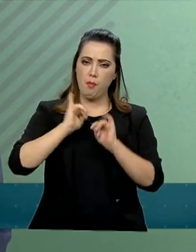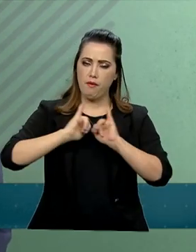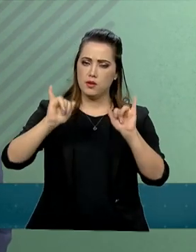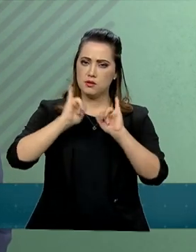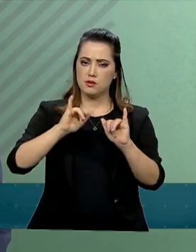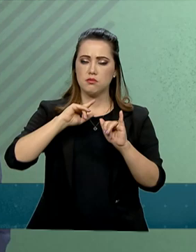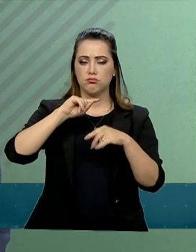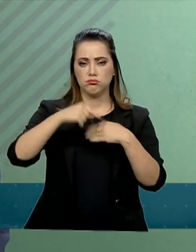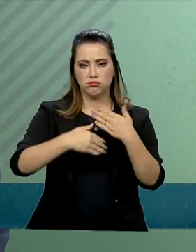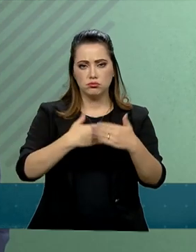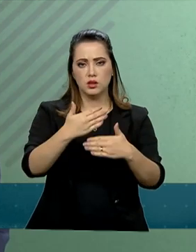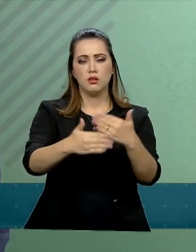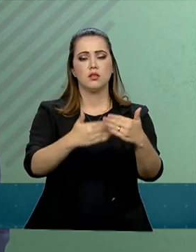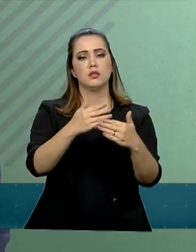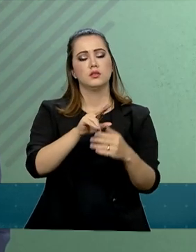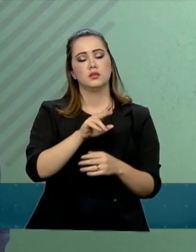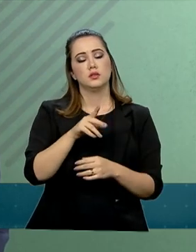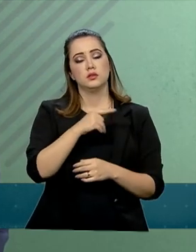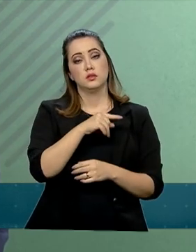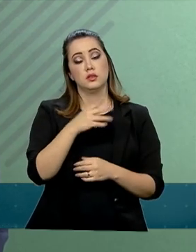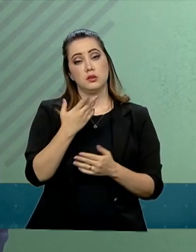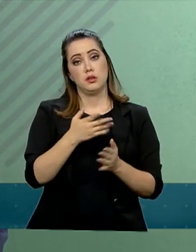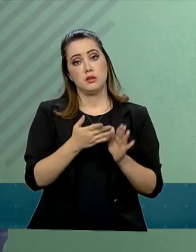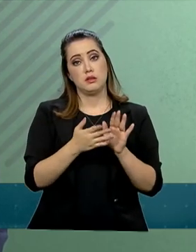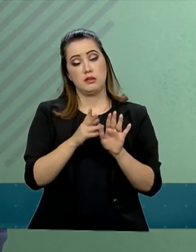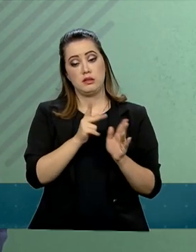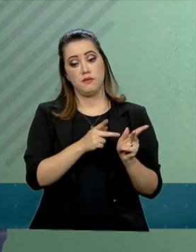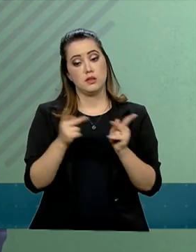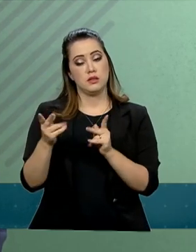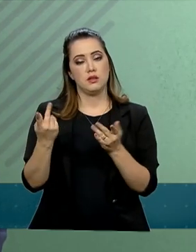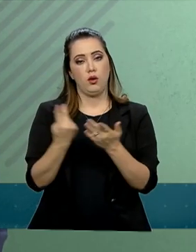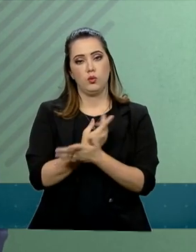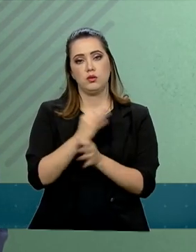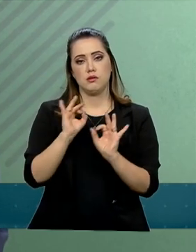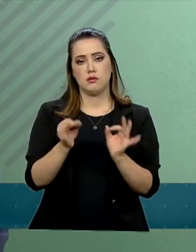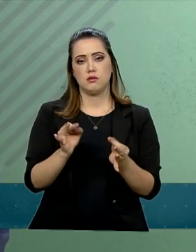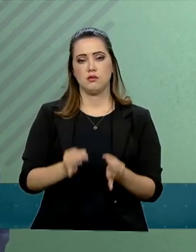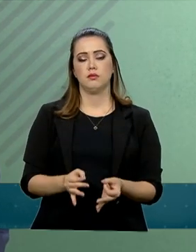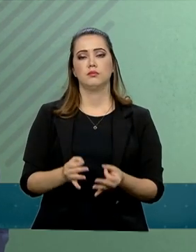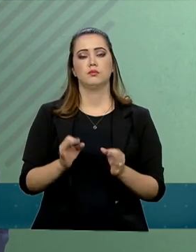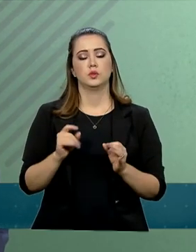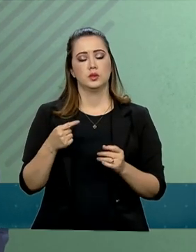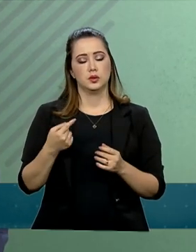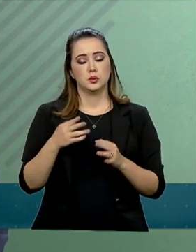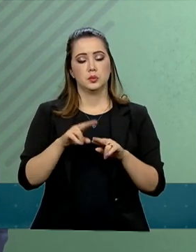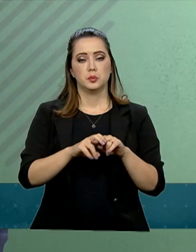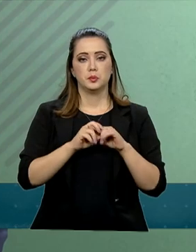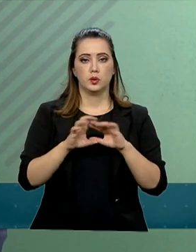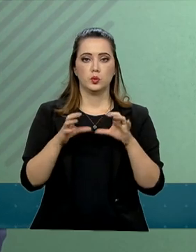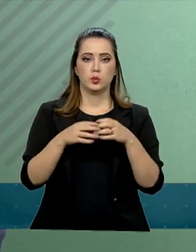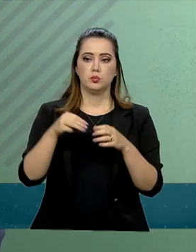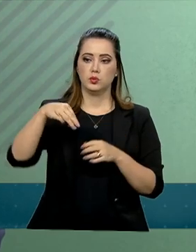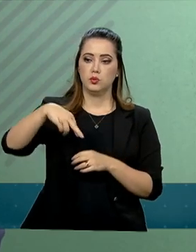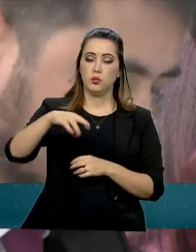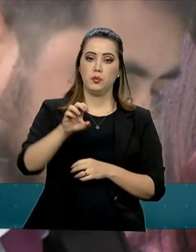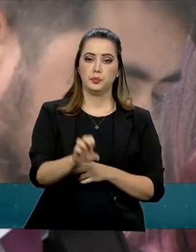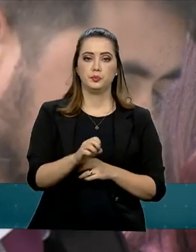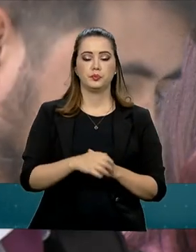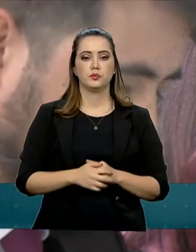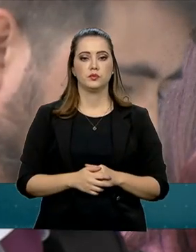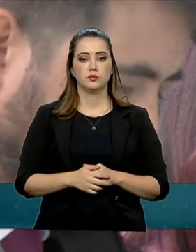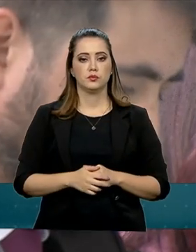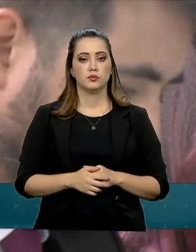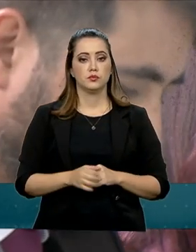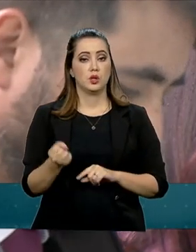essas visitas oficiais venham a ser consolidadas por meio da chancelaria. E sobre